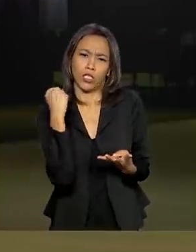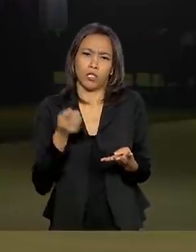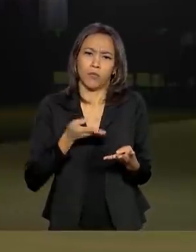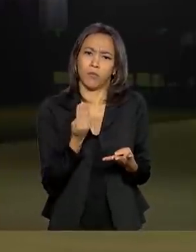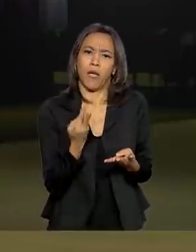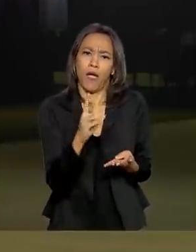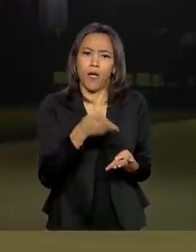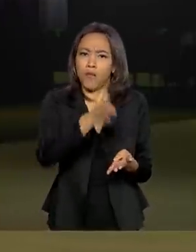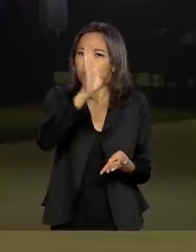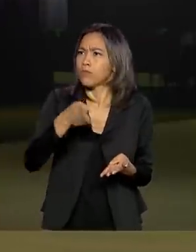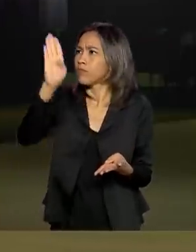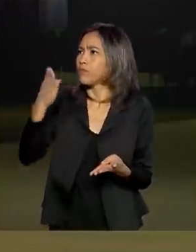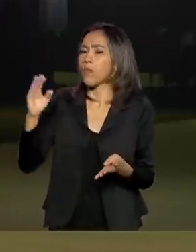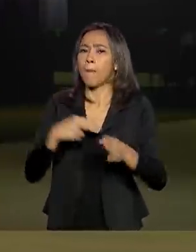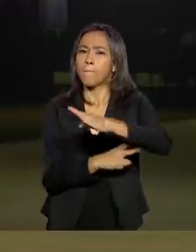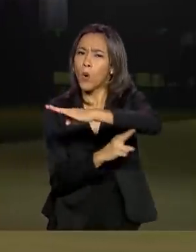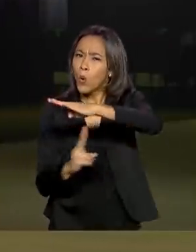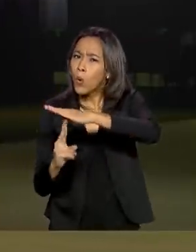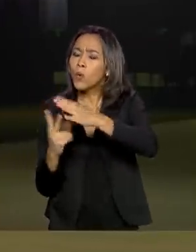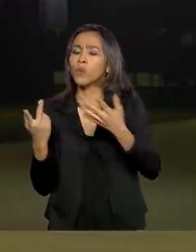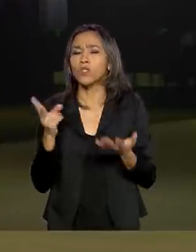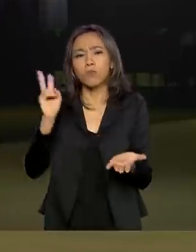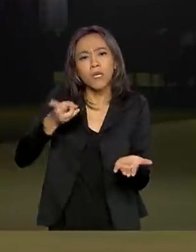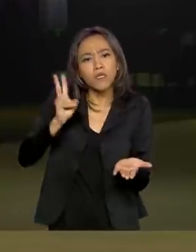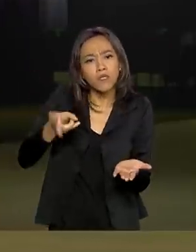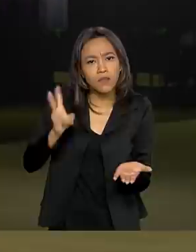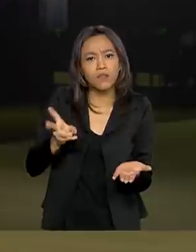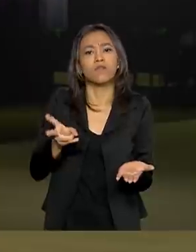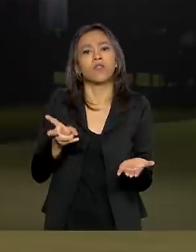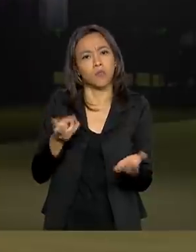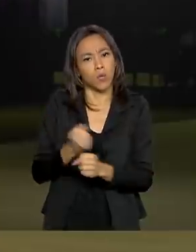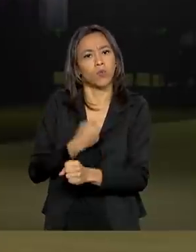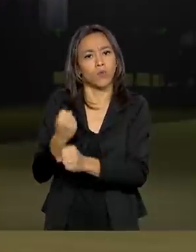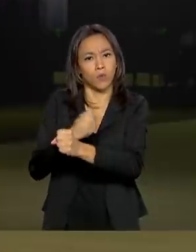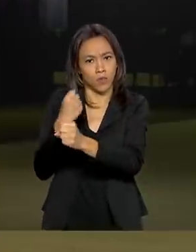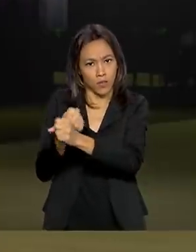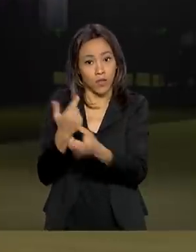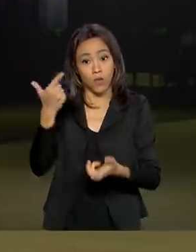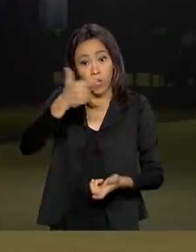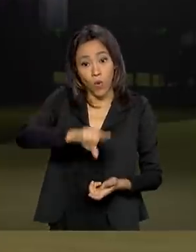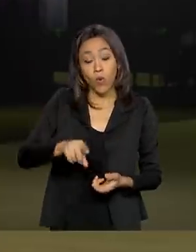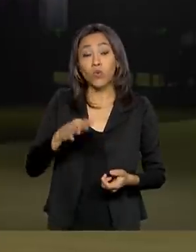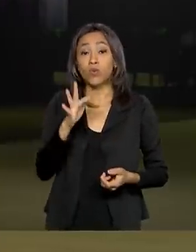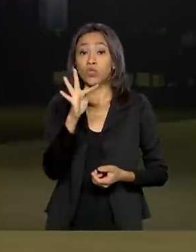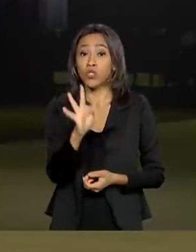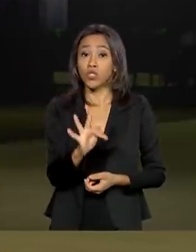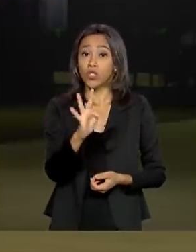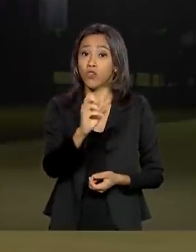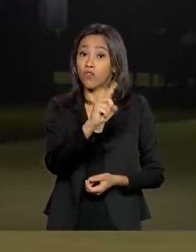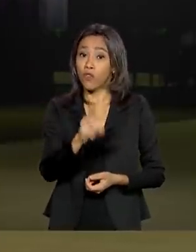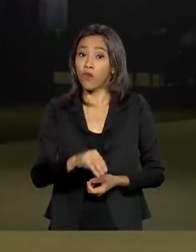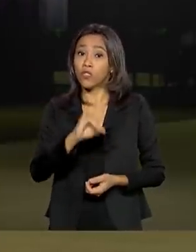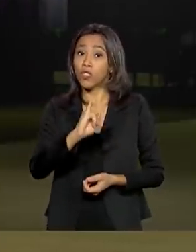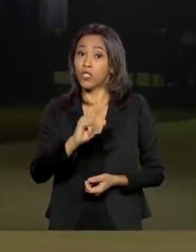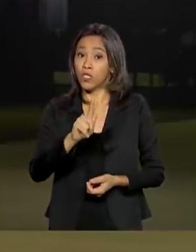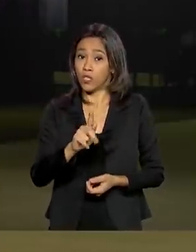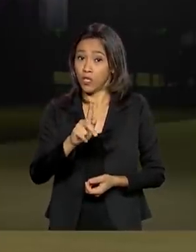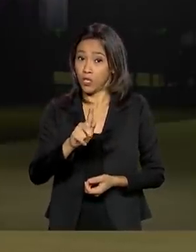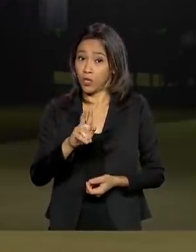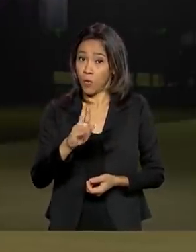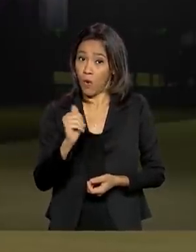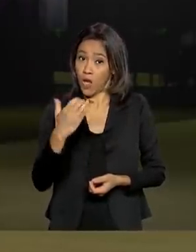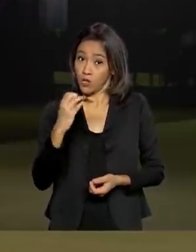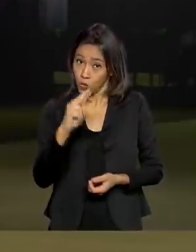iniciamos a ponte Chambioá, mantivemos a obra da ponte internacional de Foz do Iguaçu, obras de